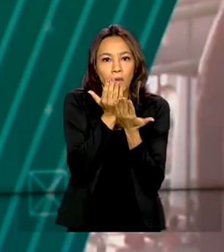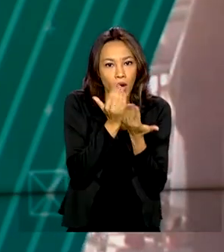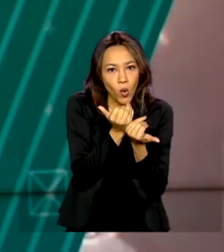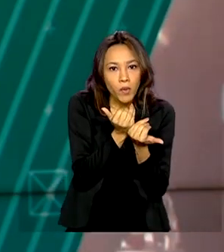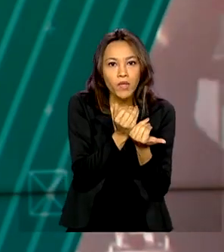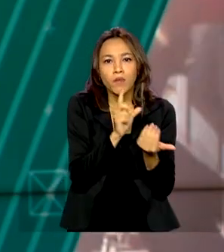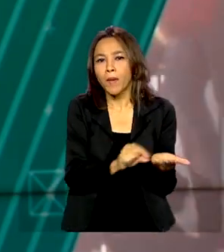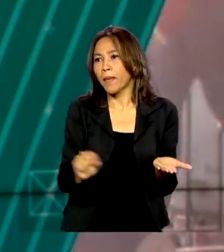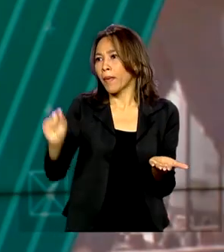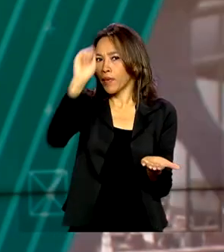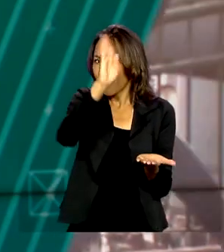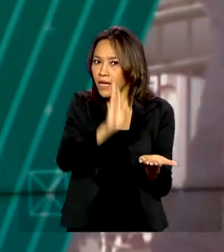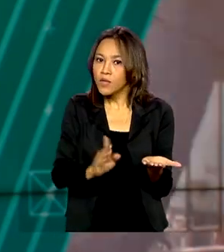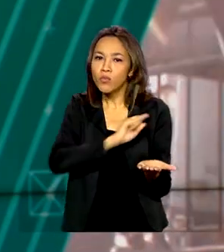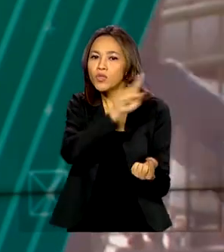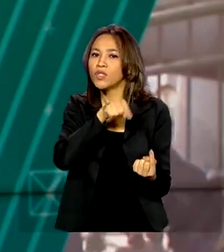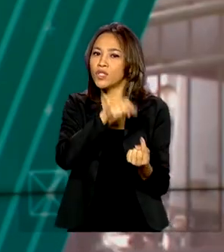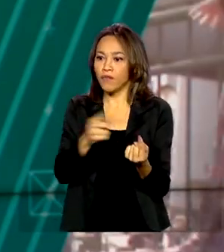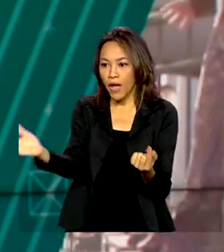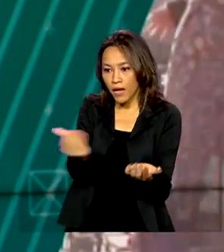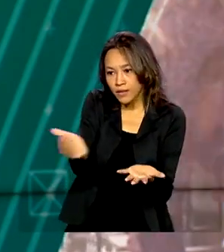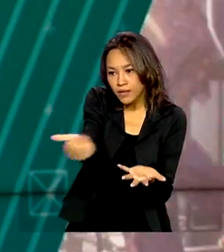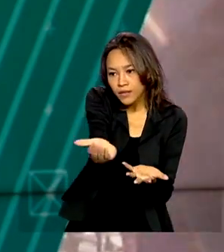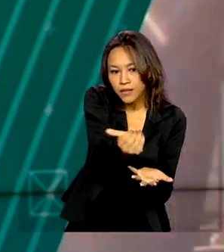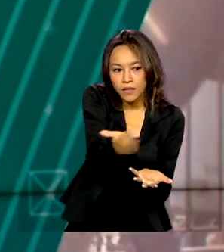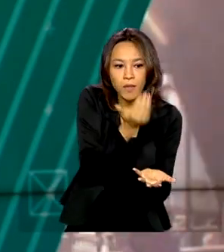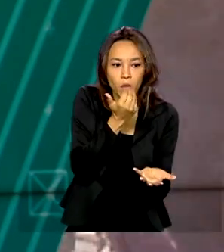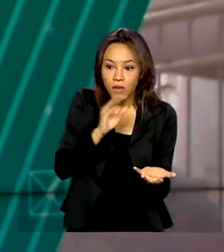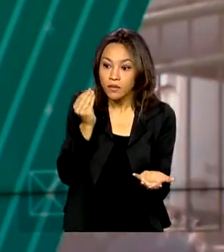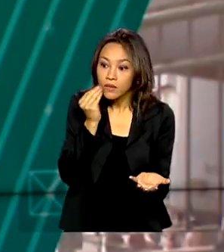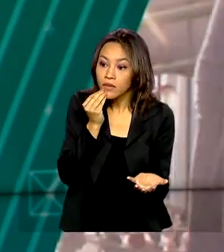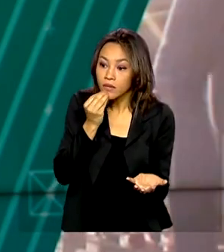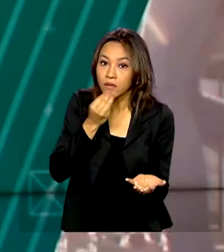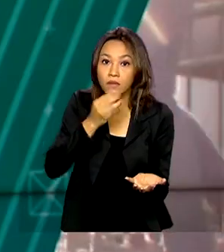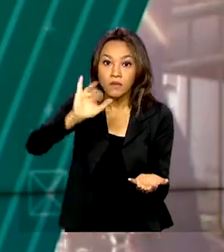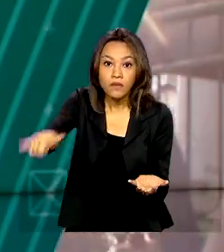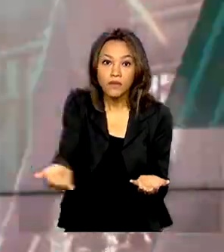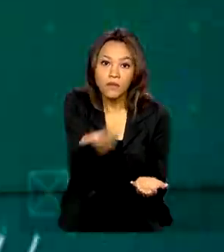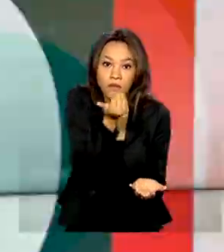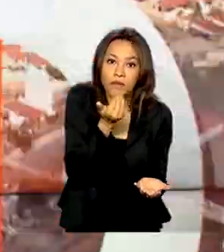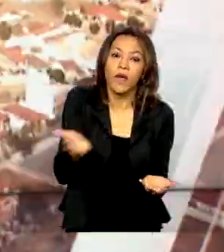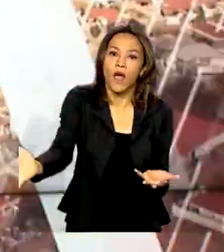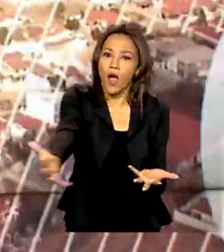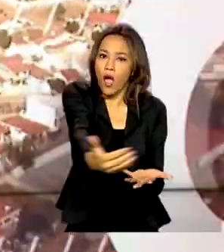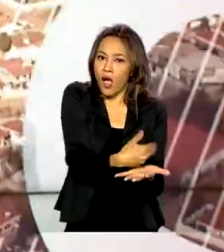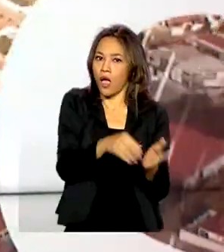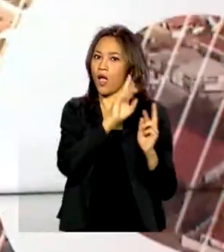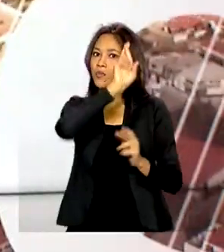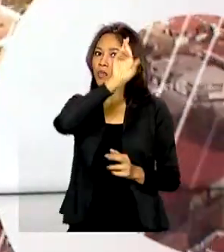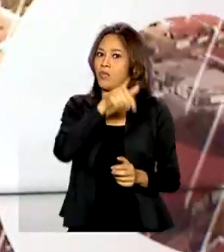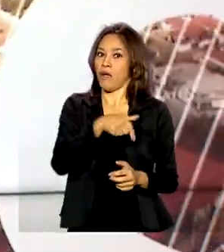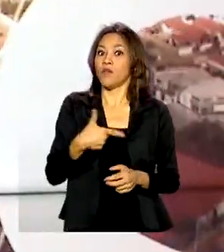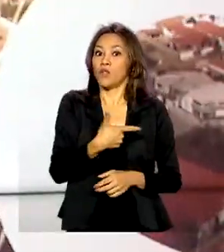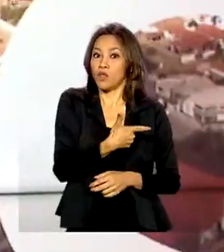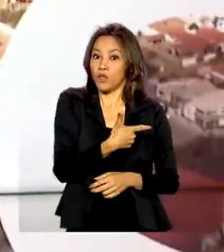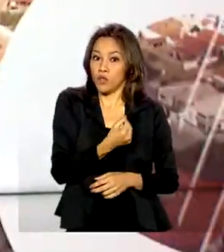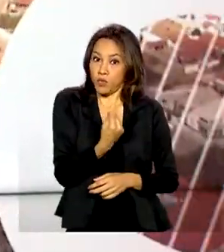especializados em captar ou receber o que ainda pode ser aproveitado para o consumo. Em 2019, eles